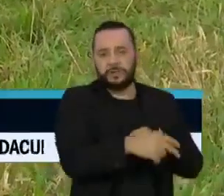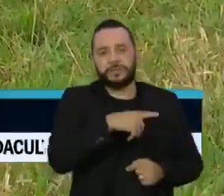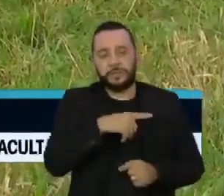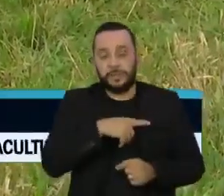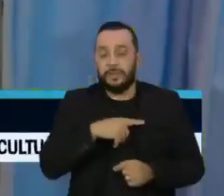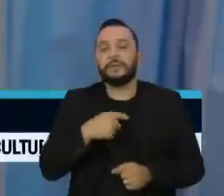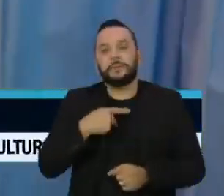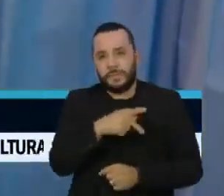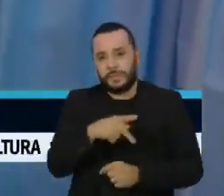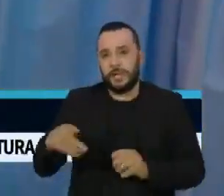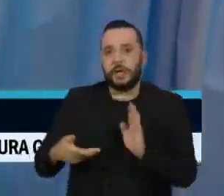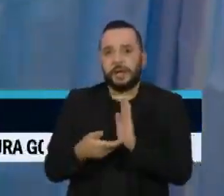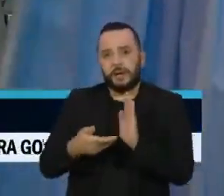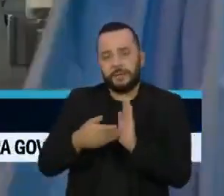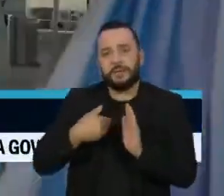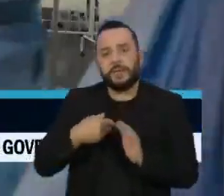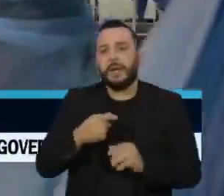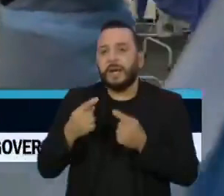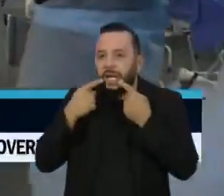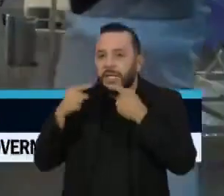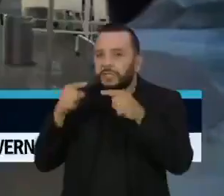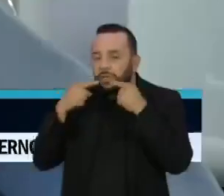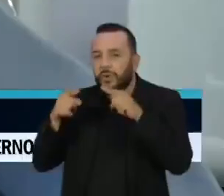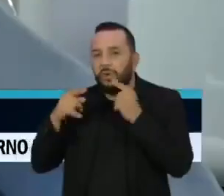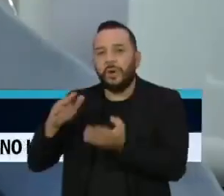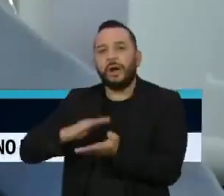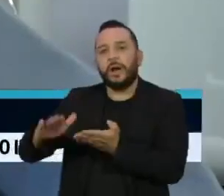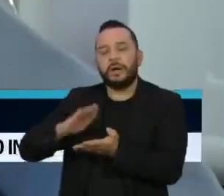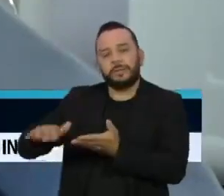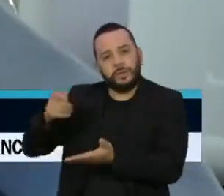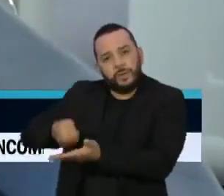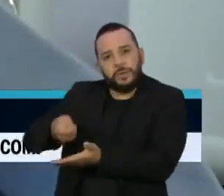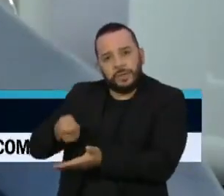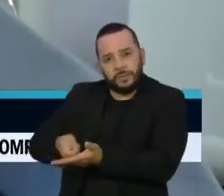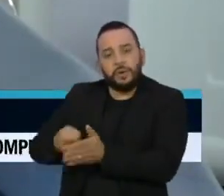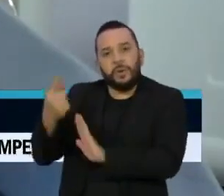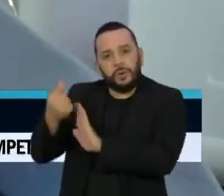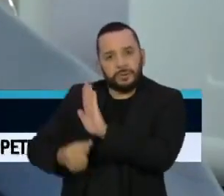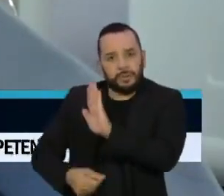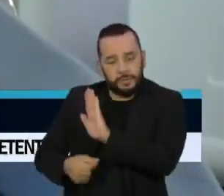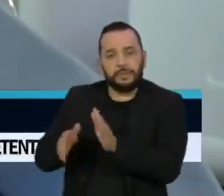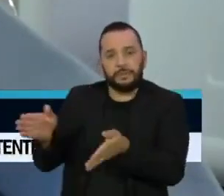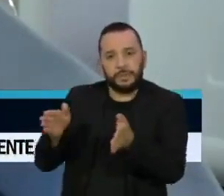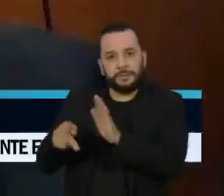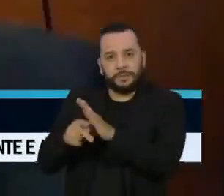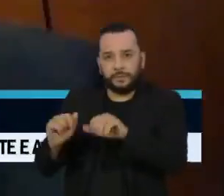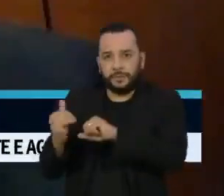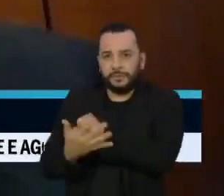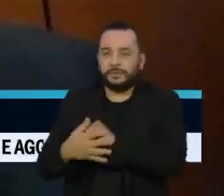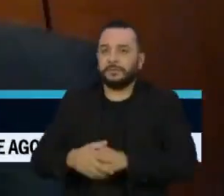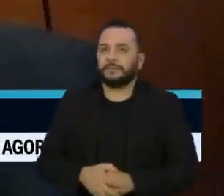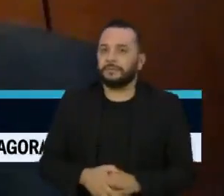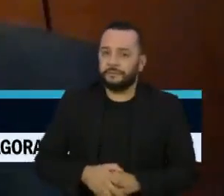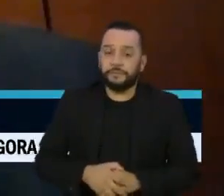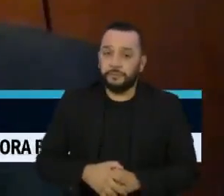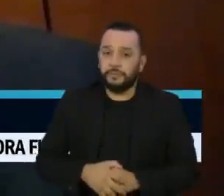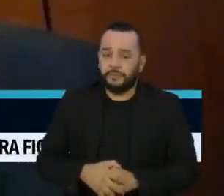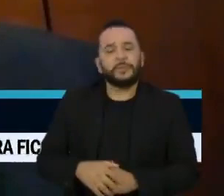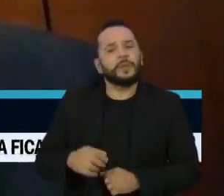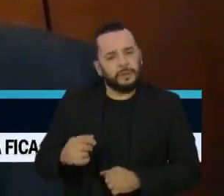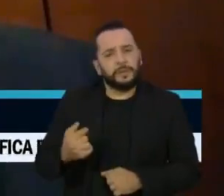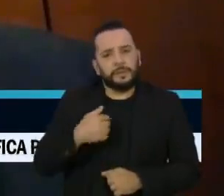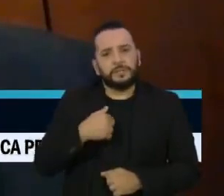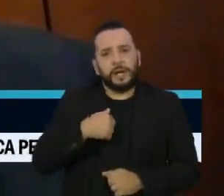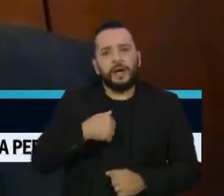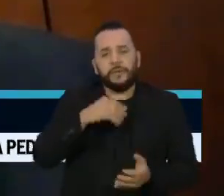da Câmara criticou a manutenção de gastos obrigatórios no orçamento durante a pandemia. Nunca faltarão recursos